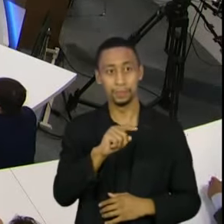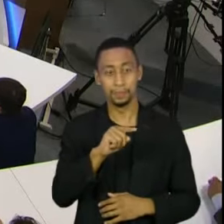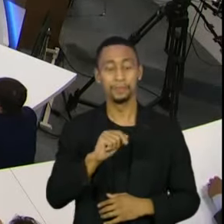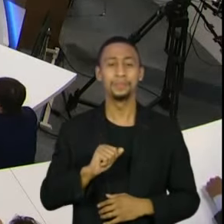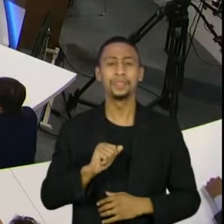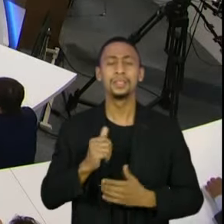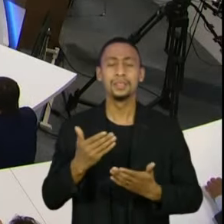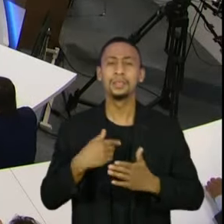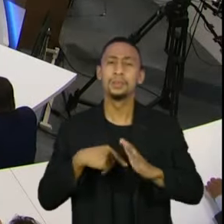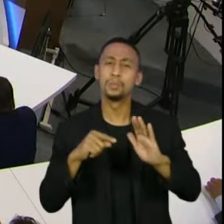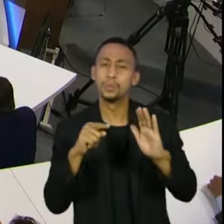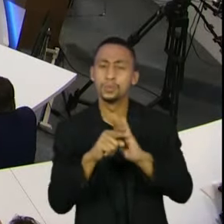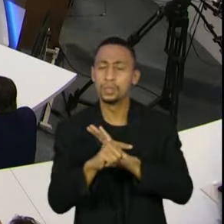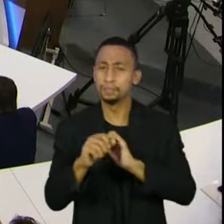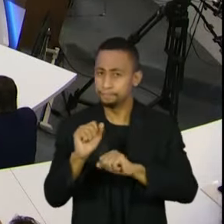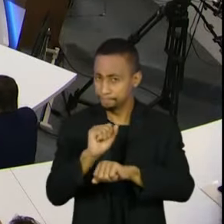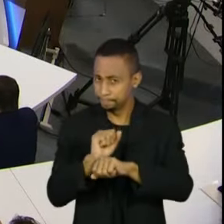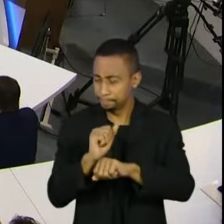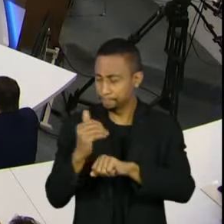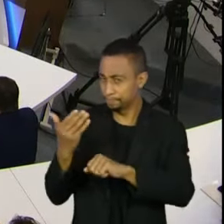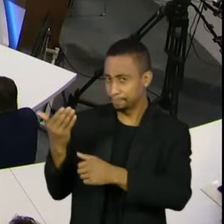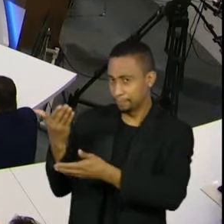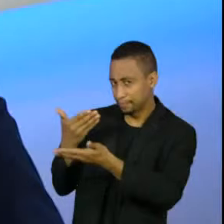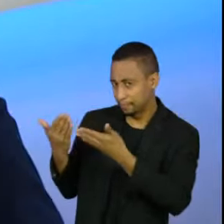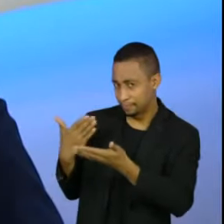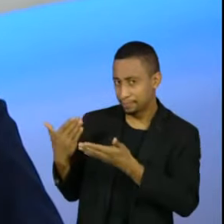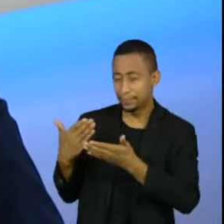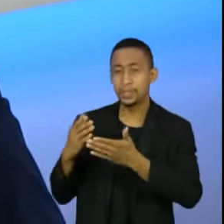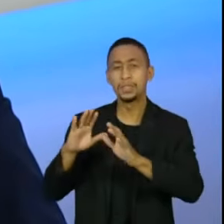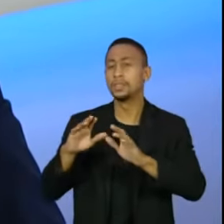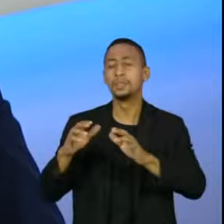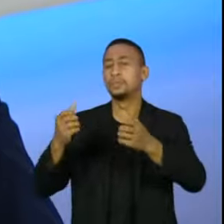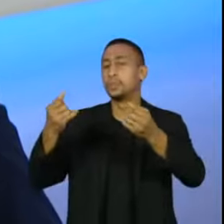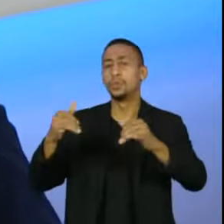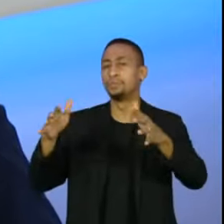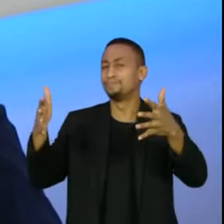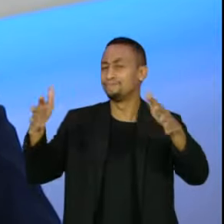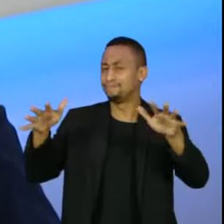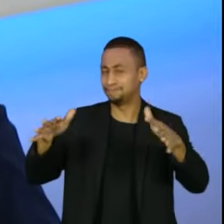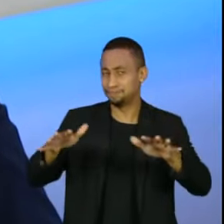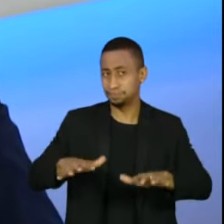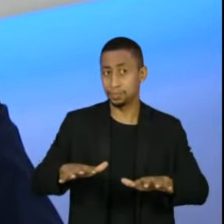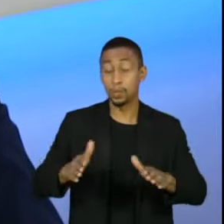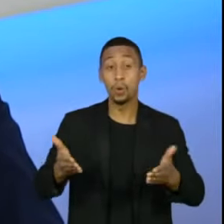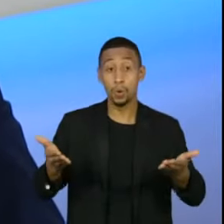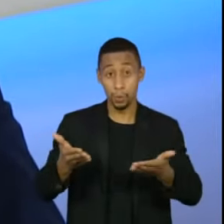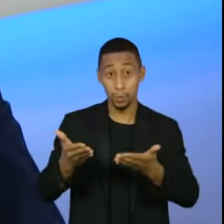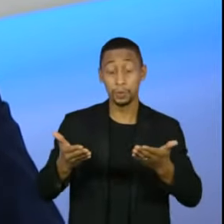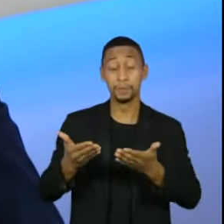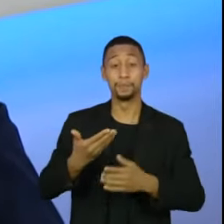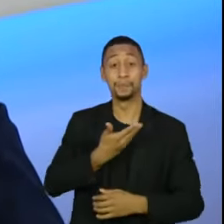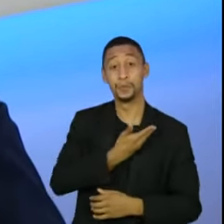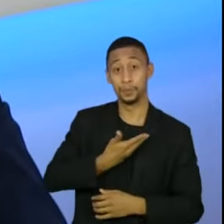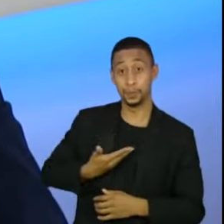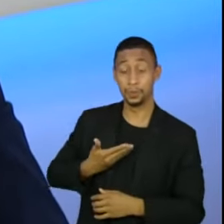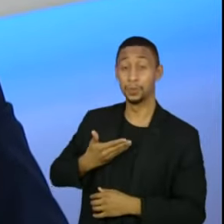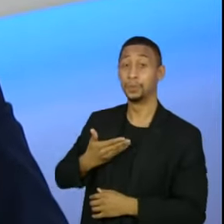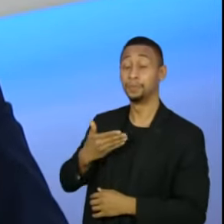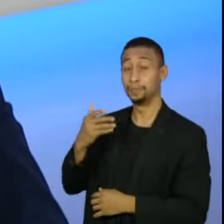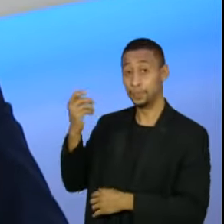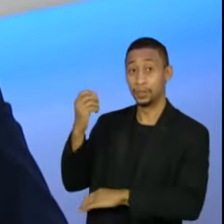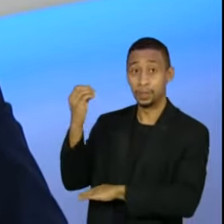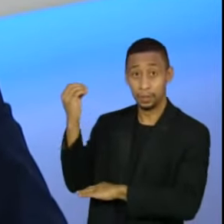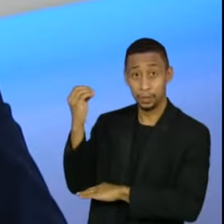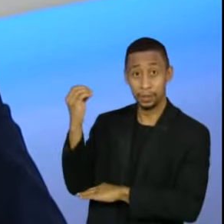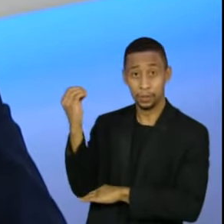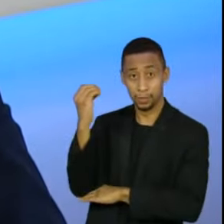parou na conversa com a Malu. O senhor falou em aparente crise. Hoje a gente teve, por exemplo, o governador do Rio Grande do Sul, Eduardo Leite, que